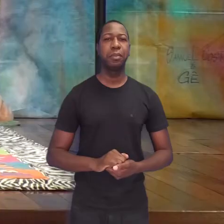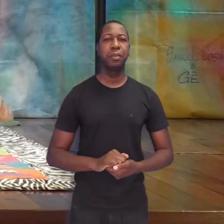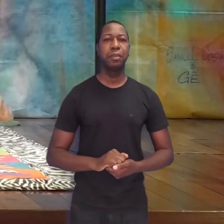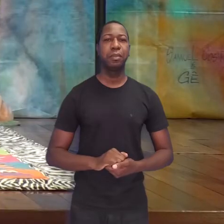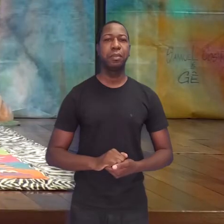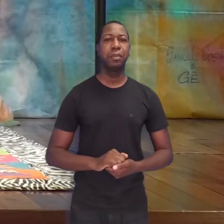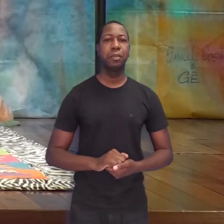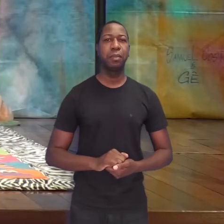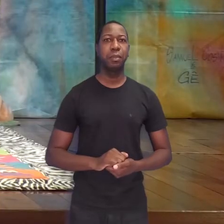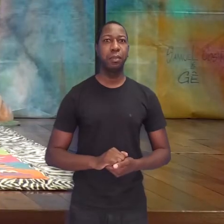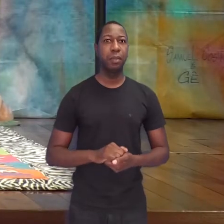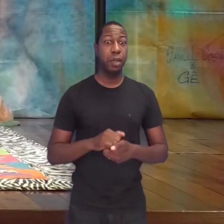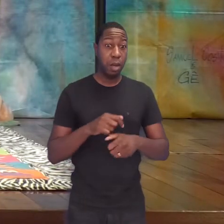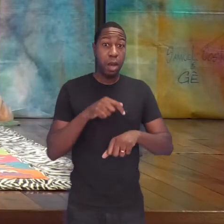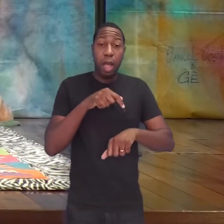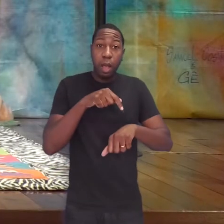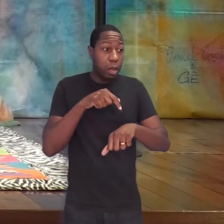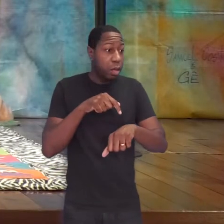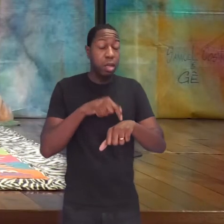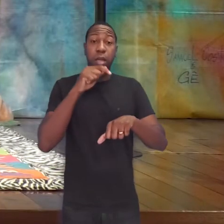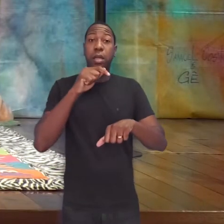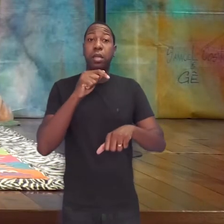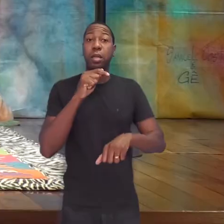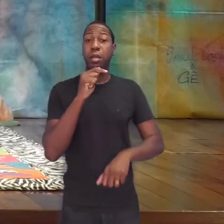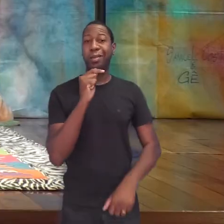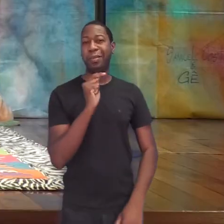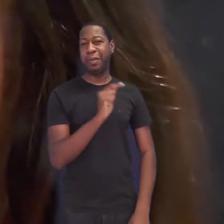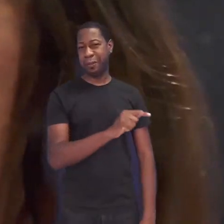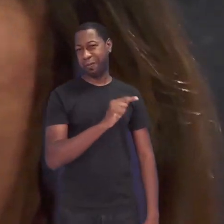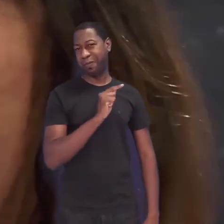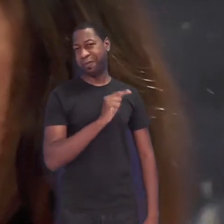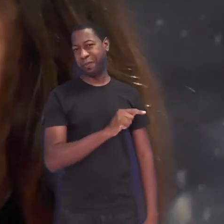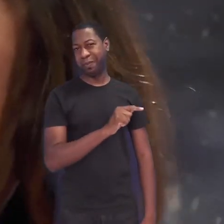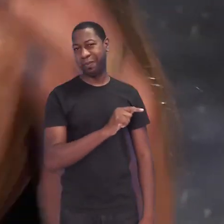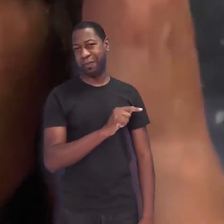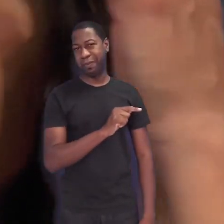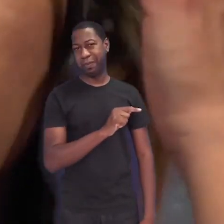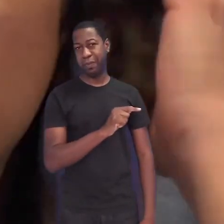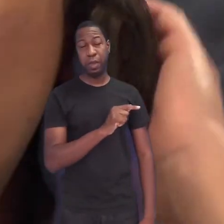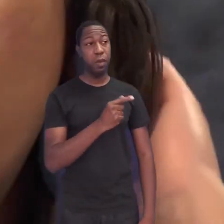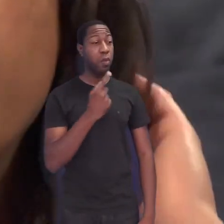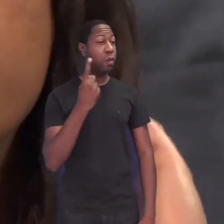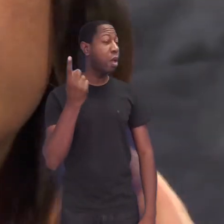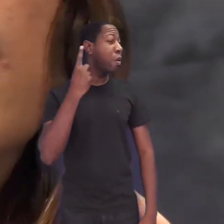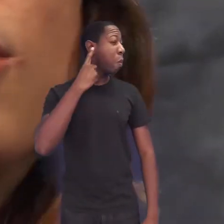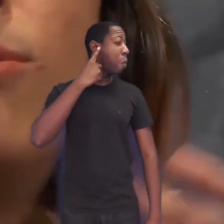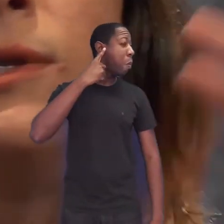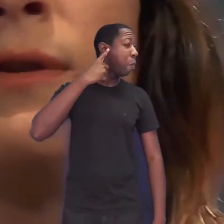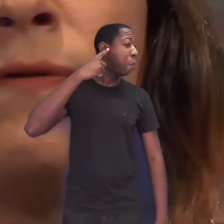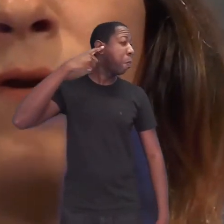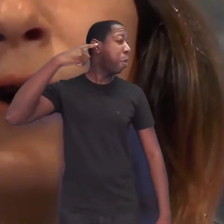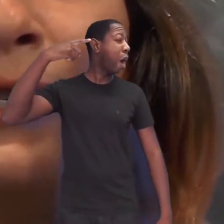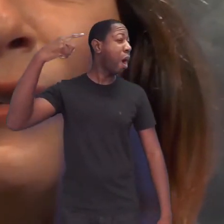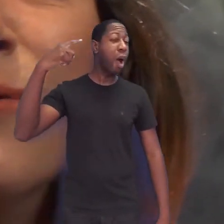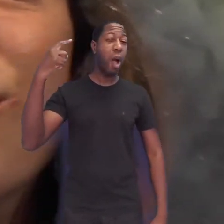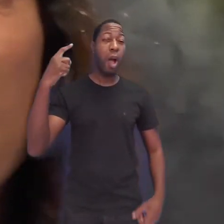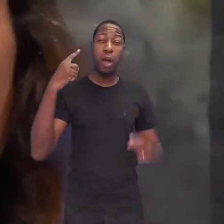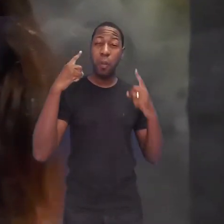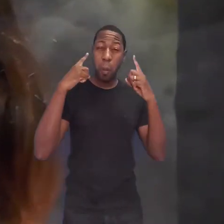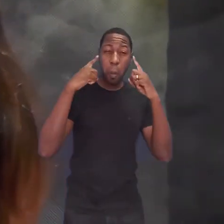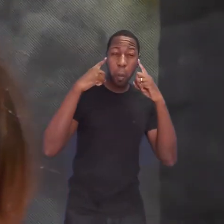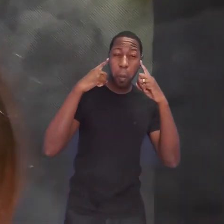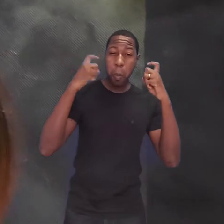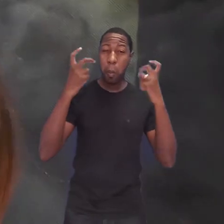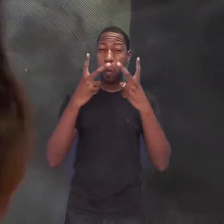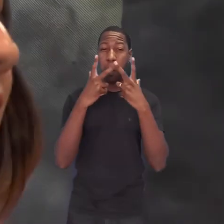E naquele mesmo instante, fez-se um barulho enorme, como se fosse um